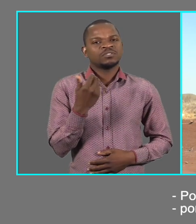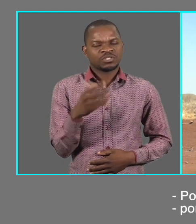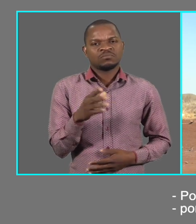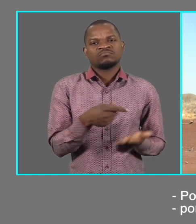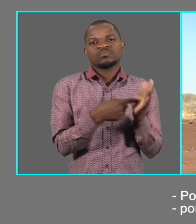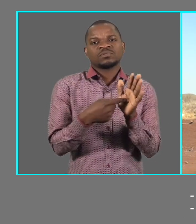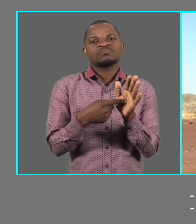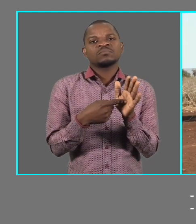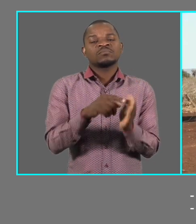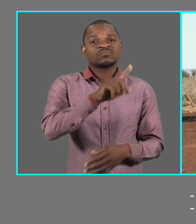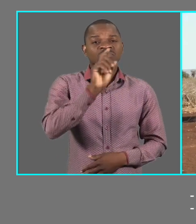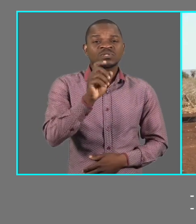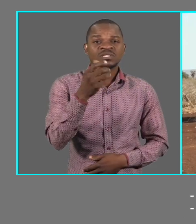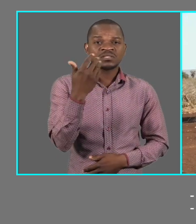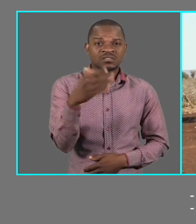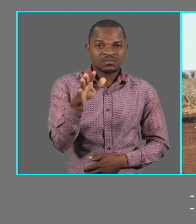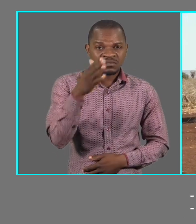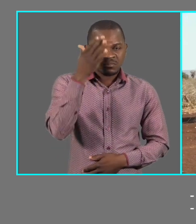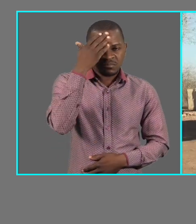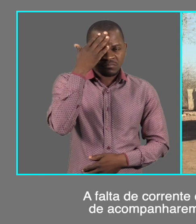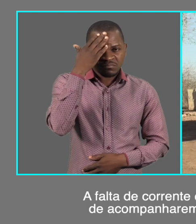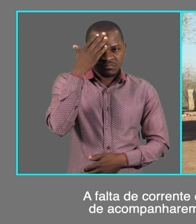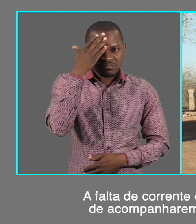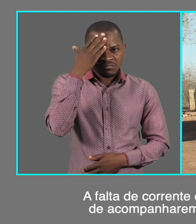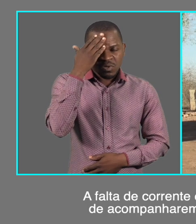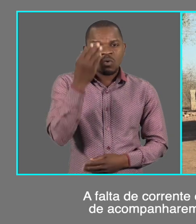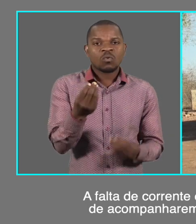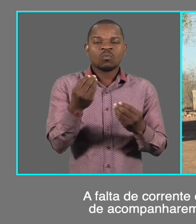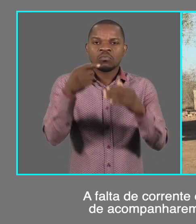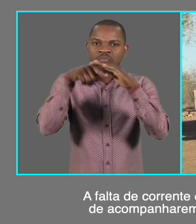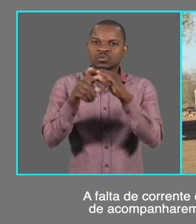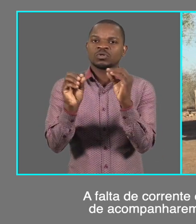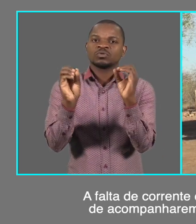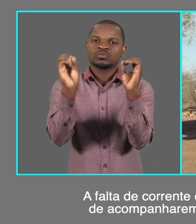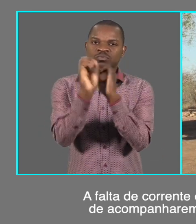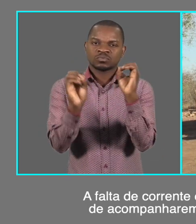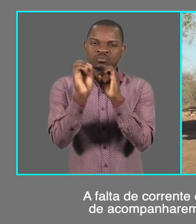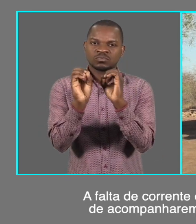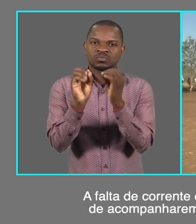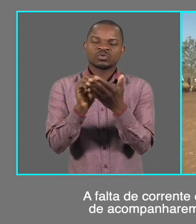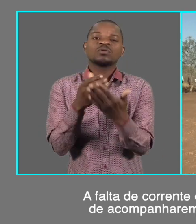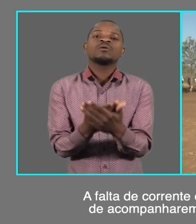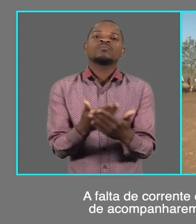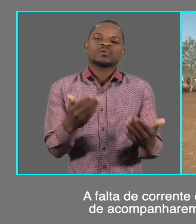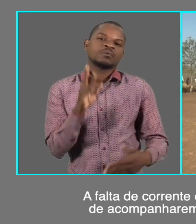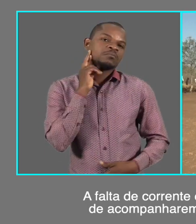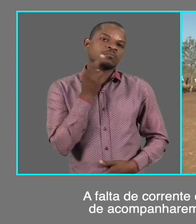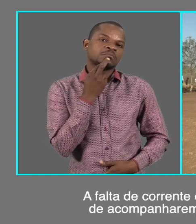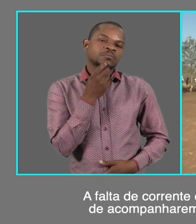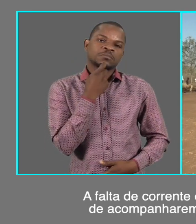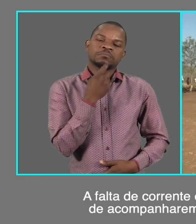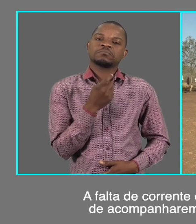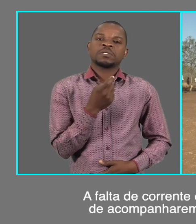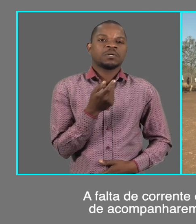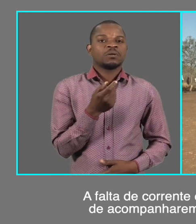coronavírus. Tens estudado? Não. Falta de corrente elétrica impossibilita estas crianças de